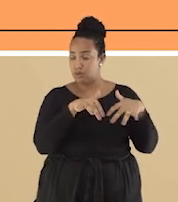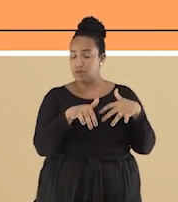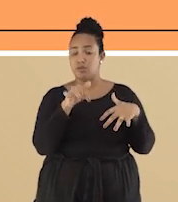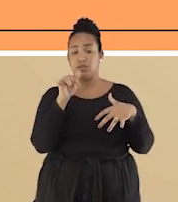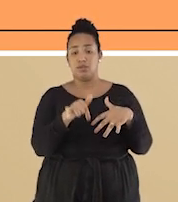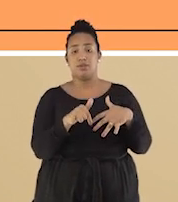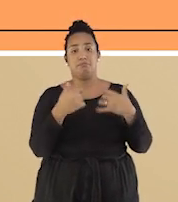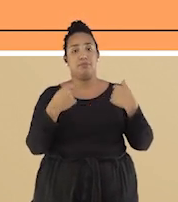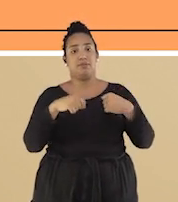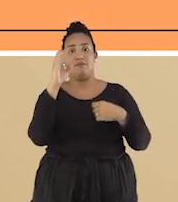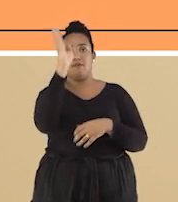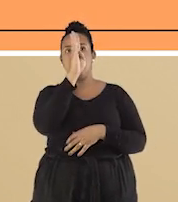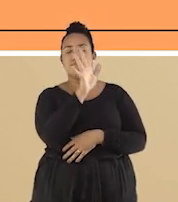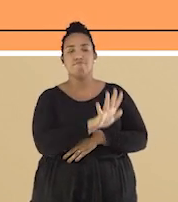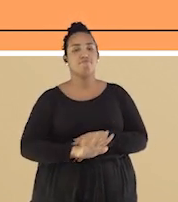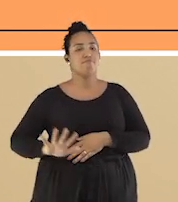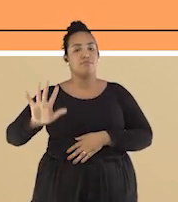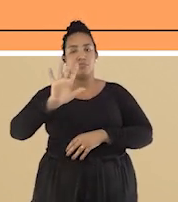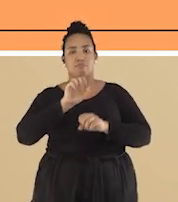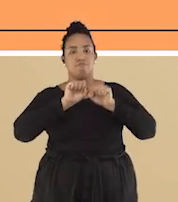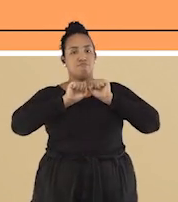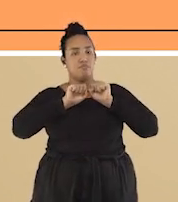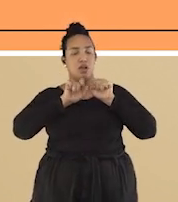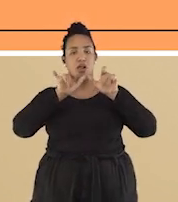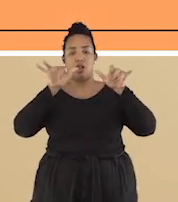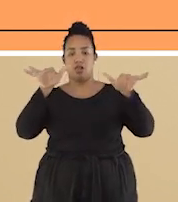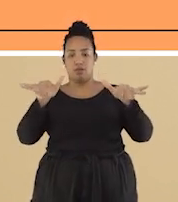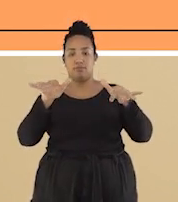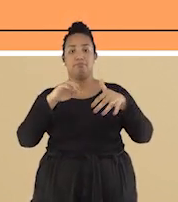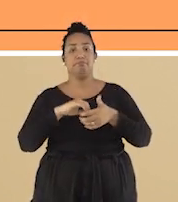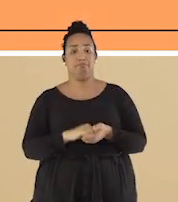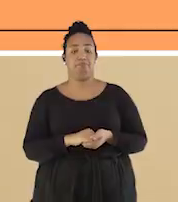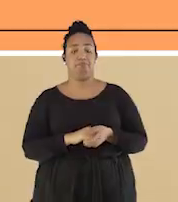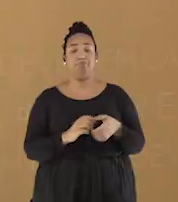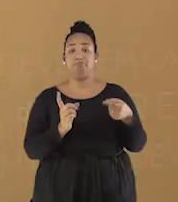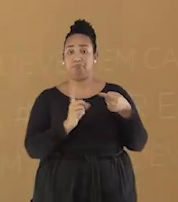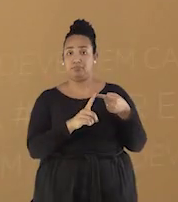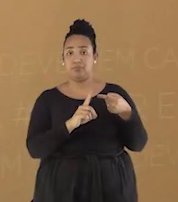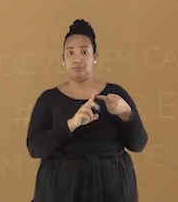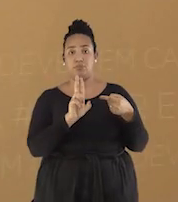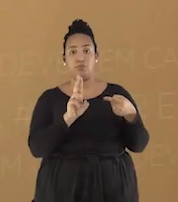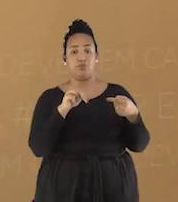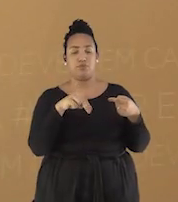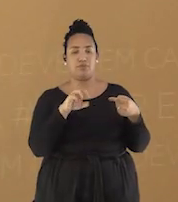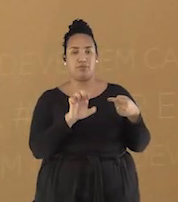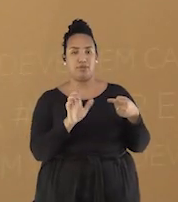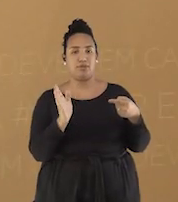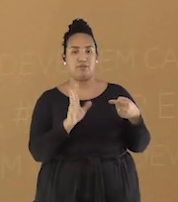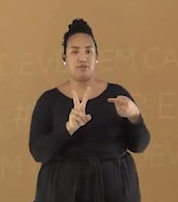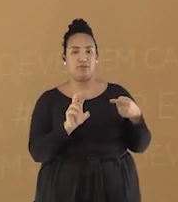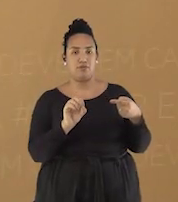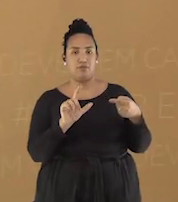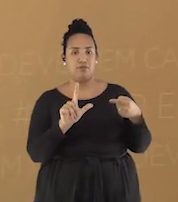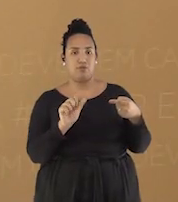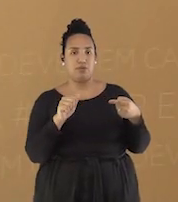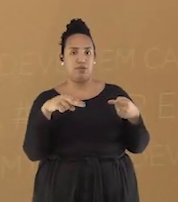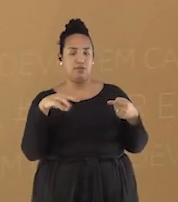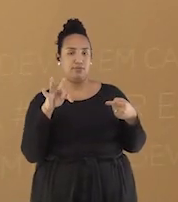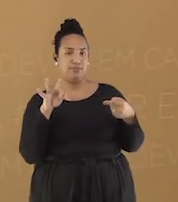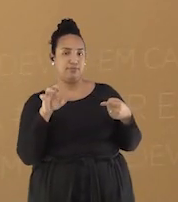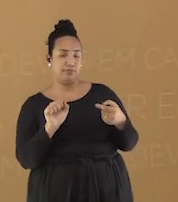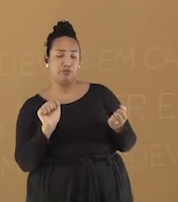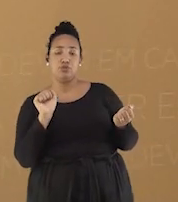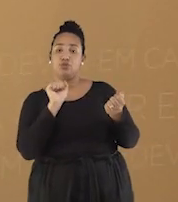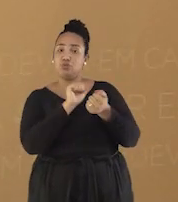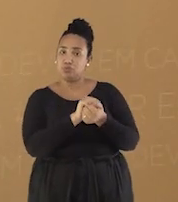rodariam o Brasil afora. A primeira delas foi a UNE Volante, que em conjunto com o Centro Popular de Cultura, o